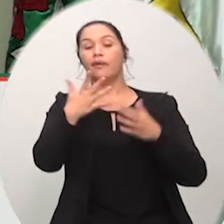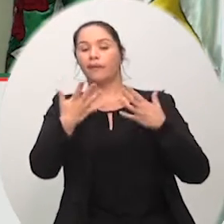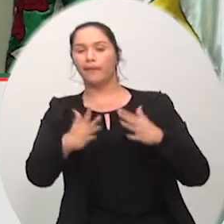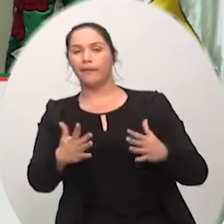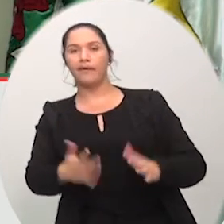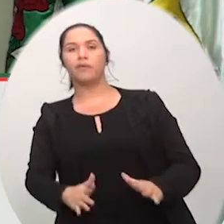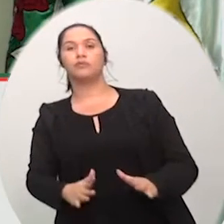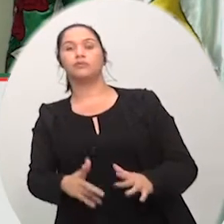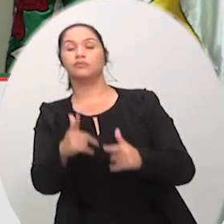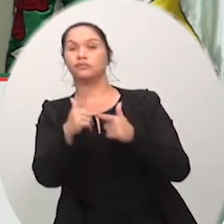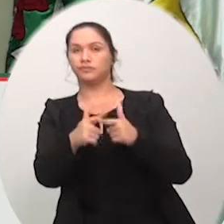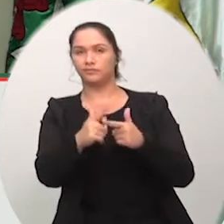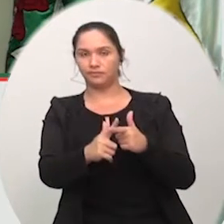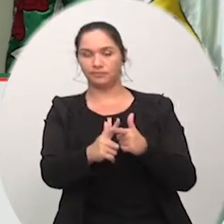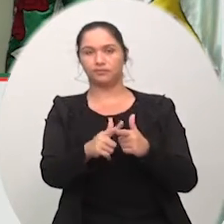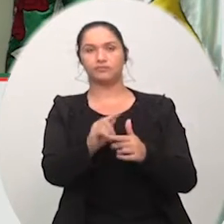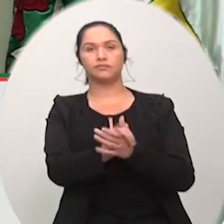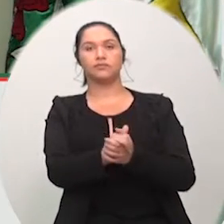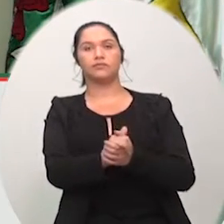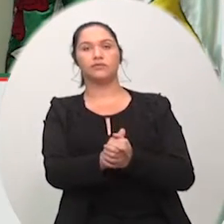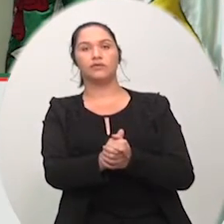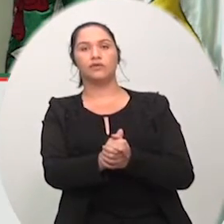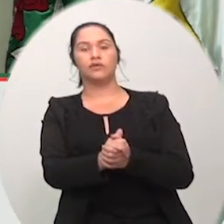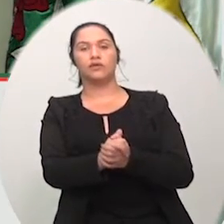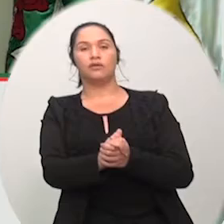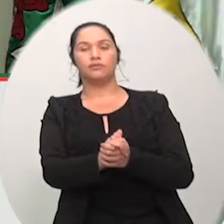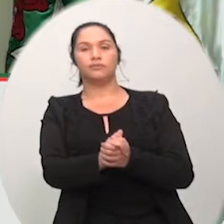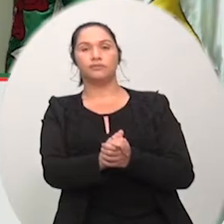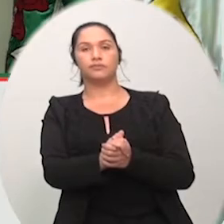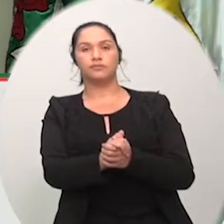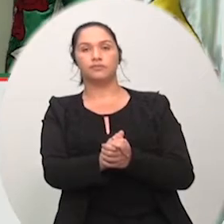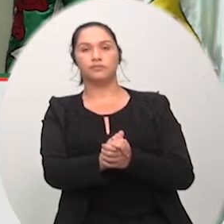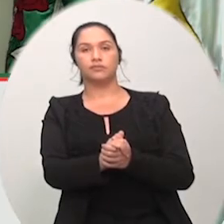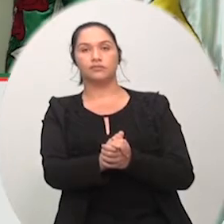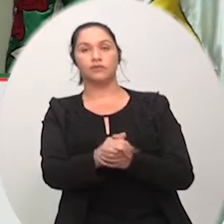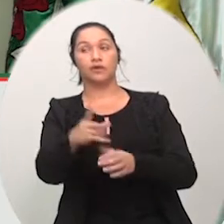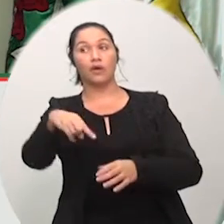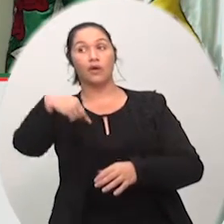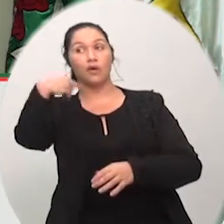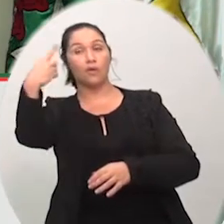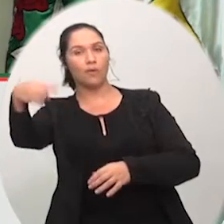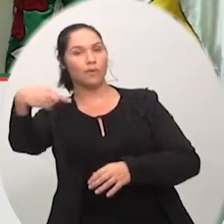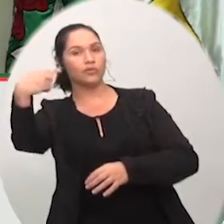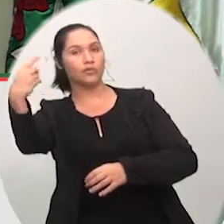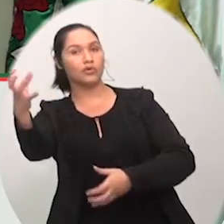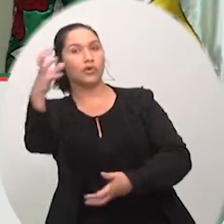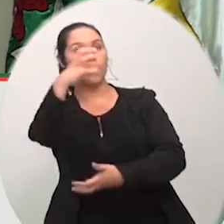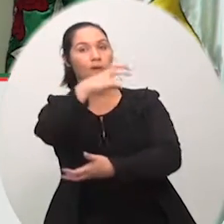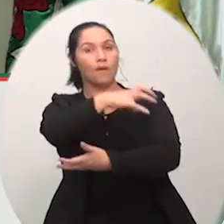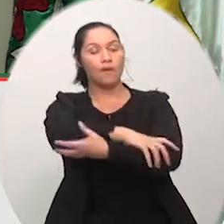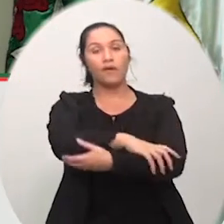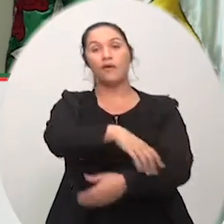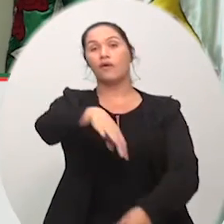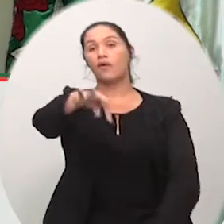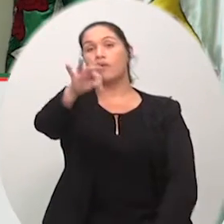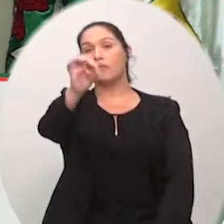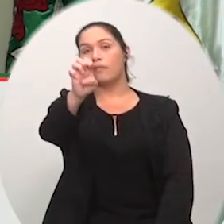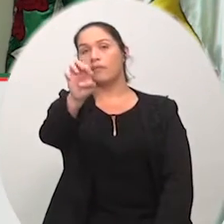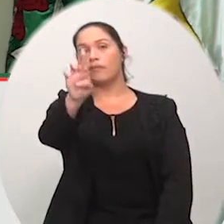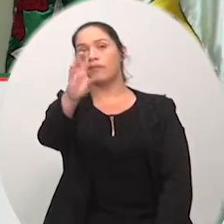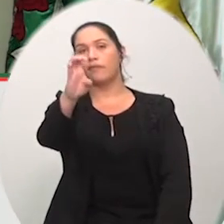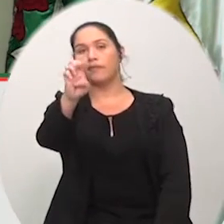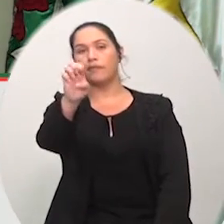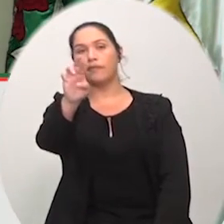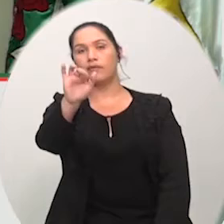só o caso em discussão, mas outras parcerias, outras terceirizações que